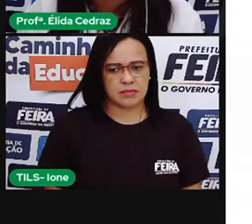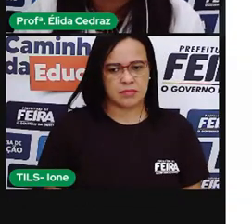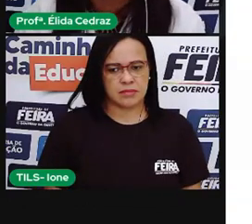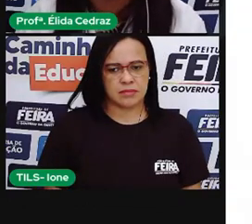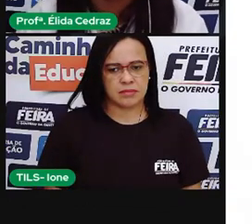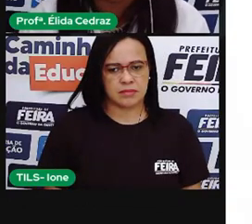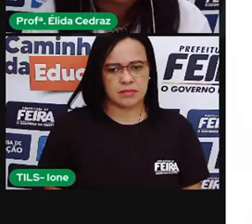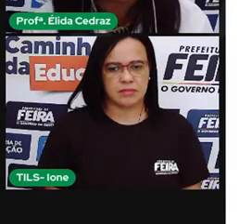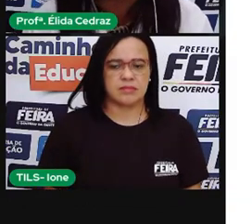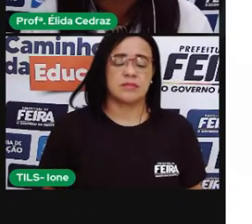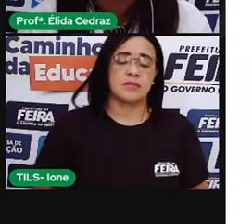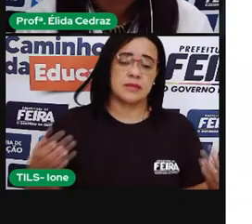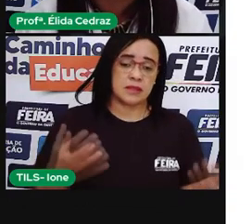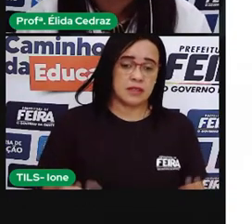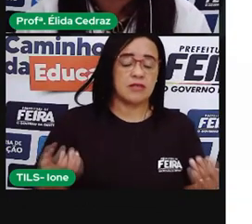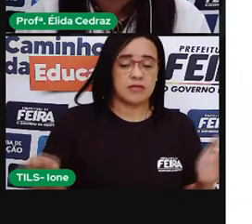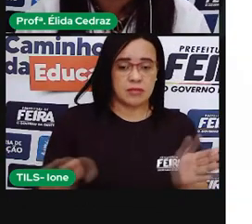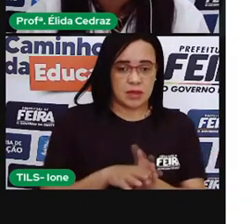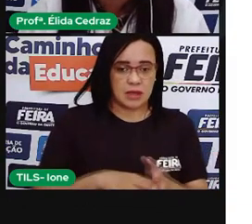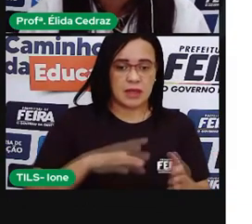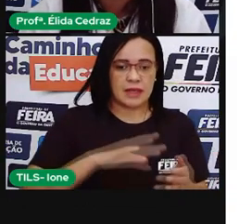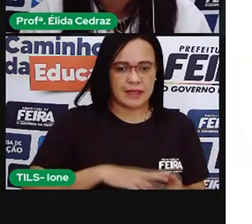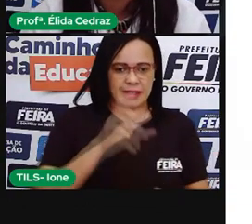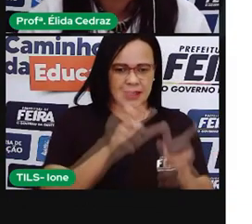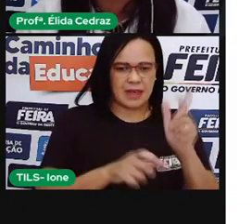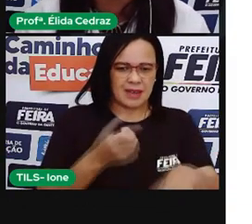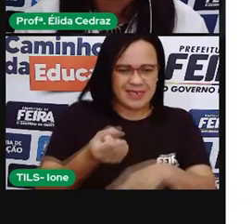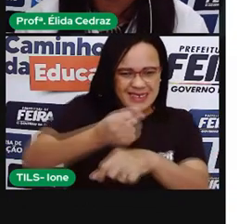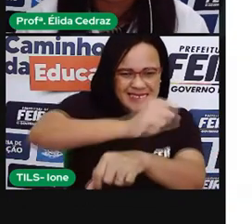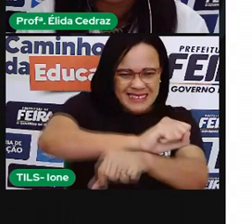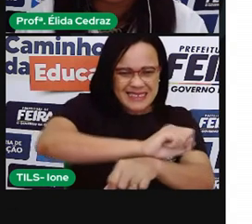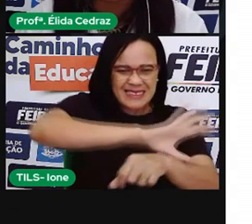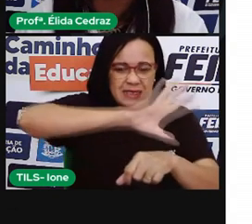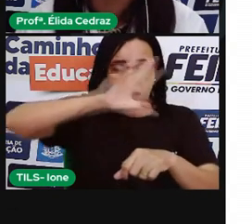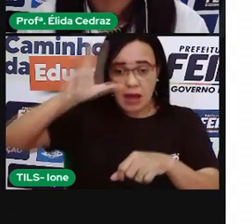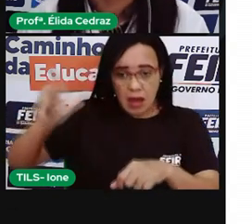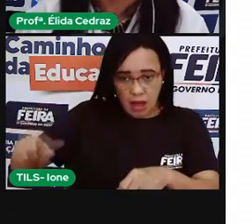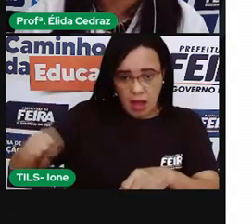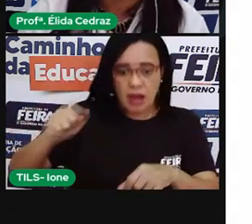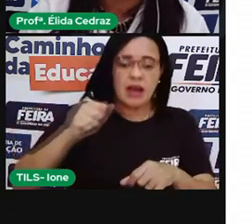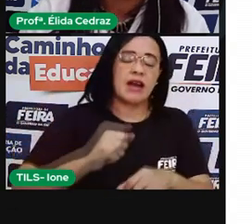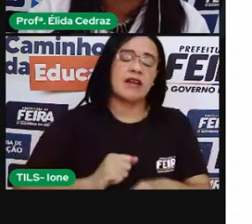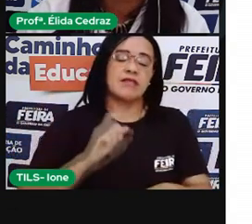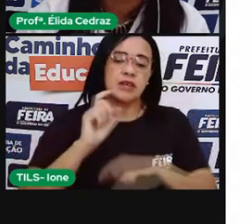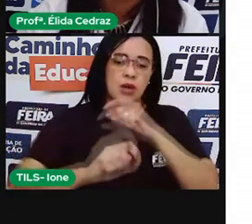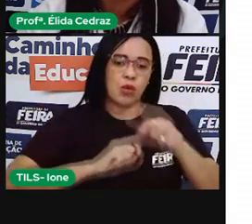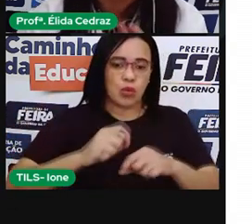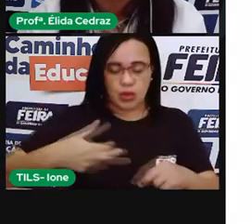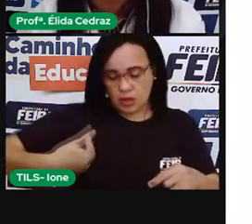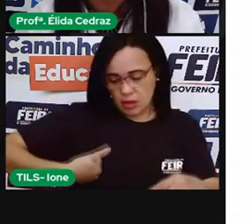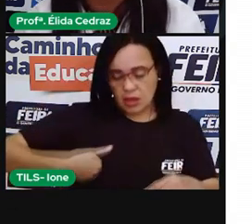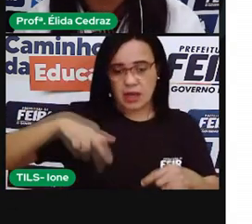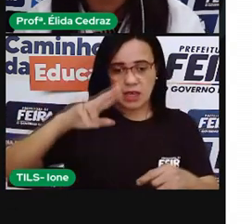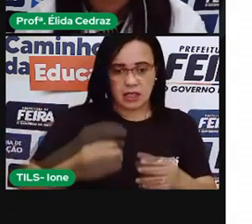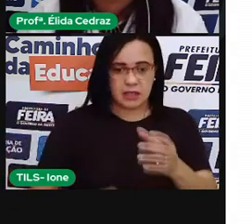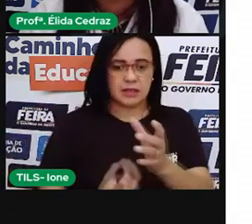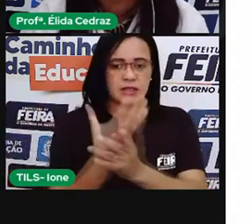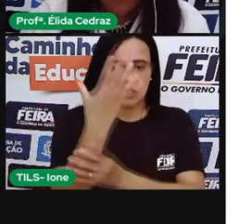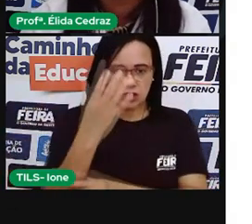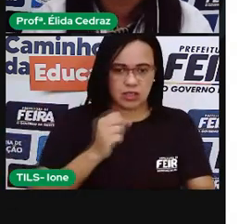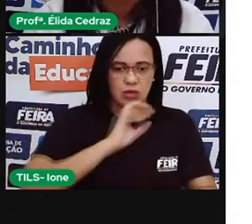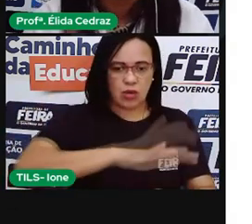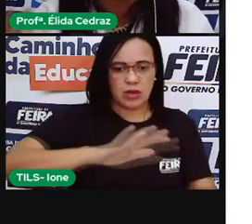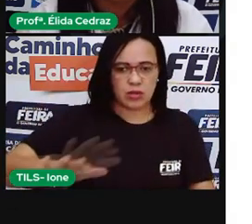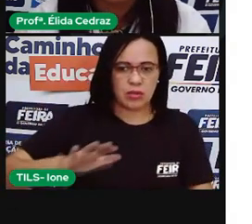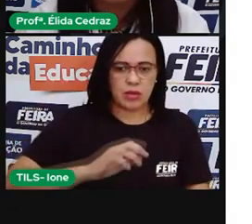Trazendo-nos para cá, os africanos trouxeram suas práticas religiosas, que deram origem ao candomblé, à